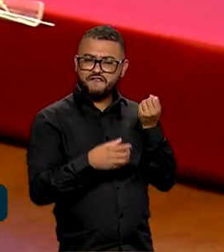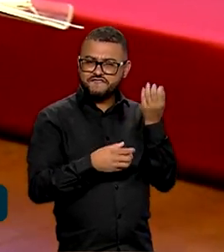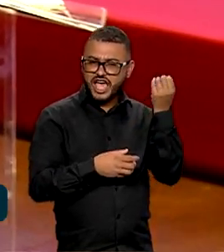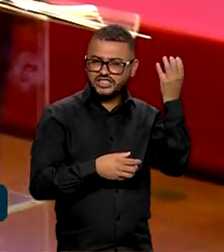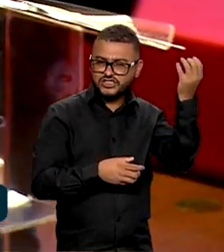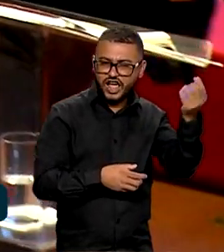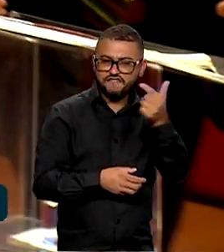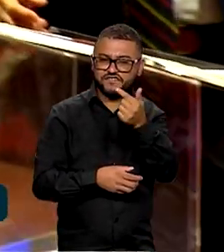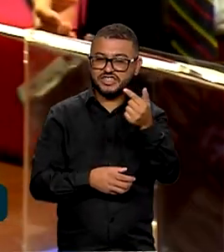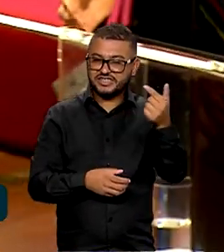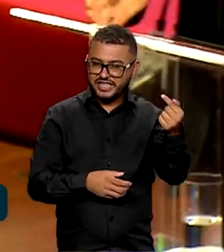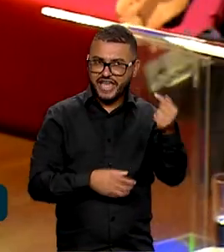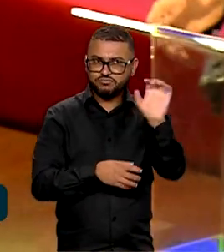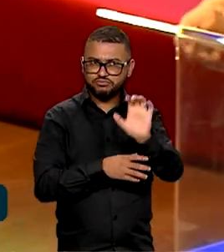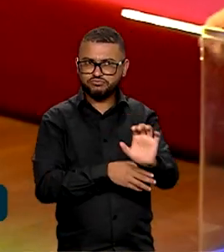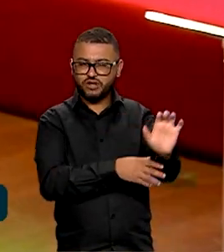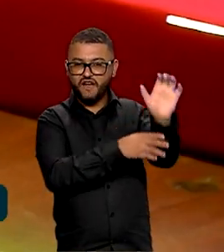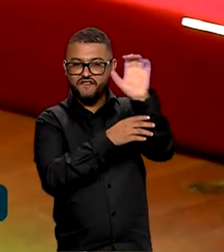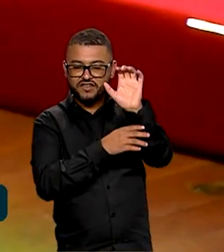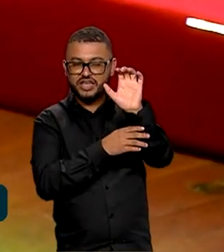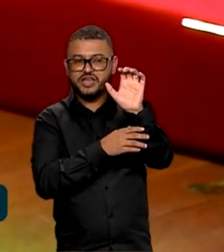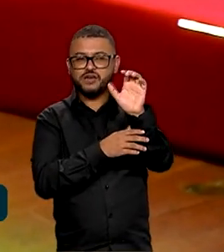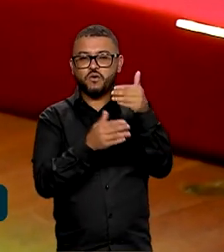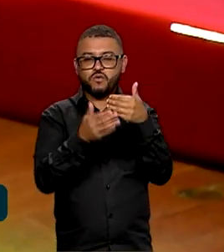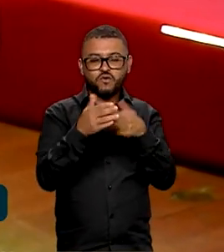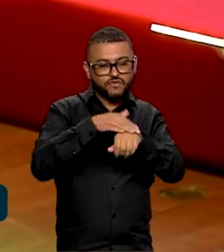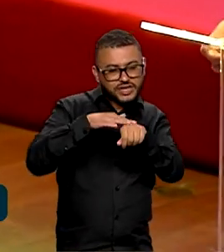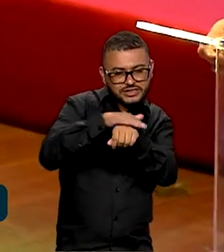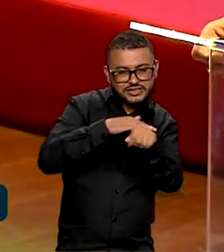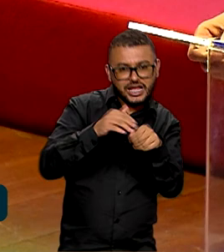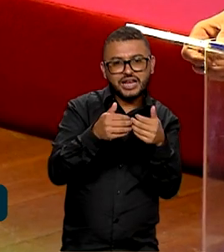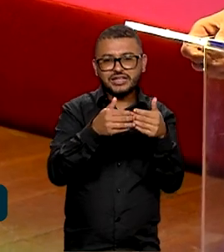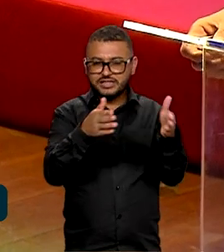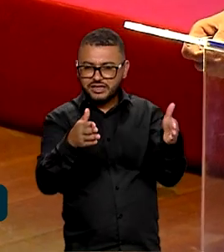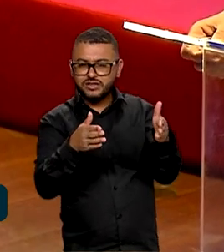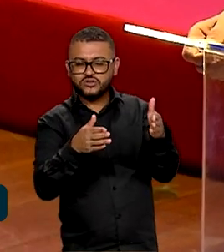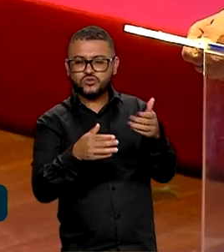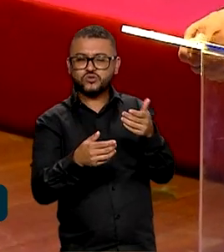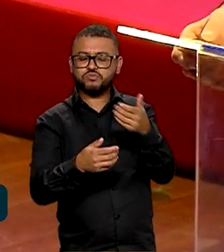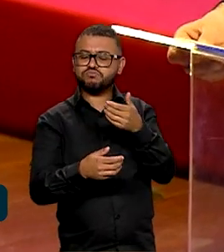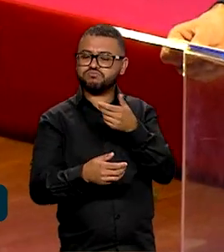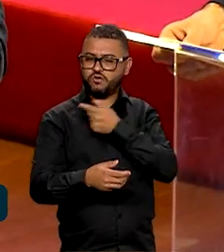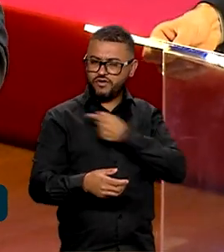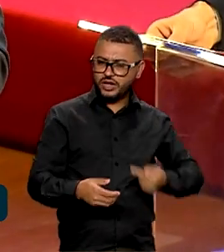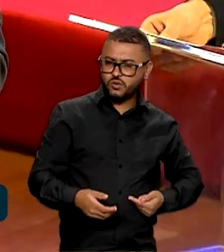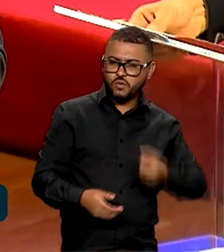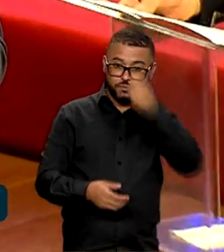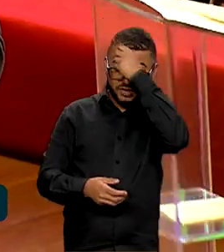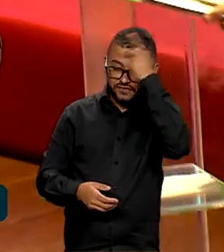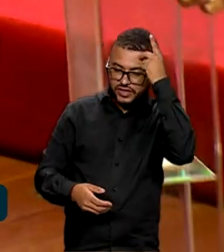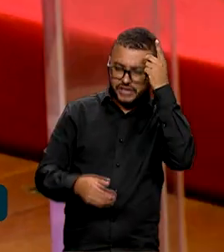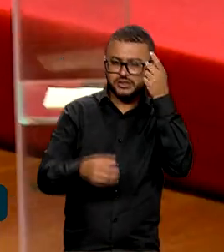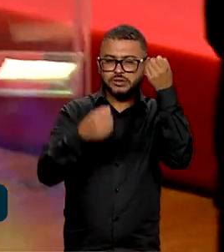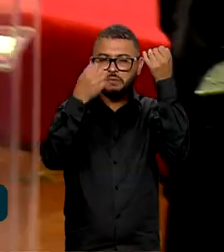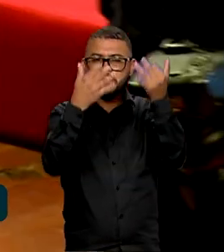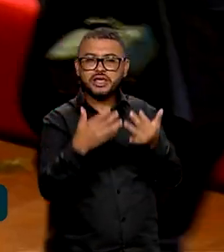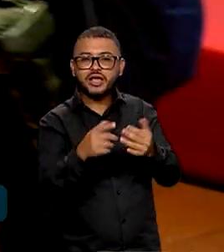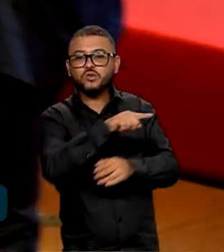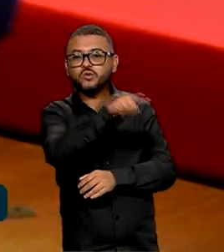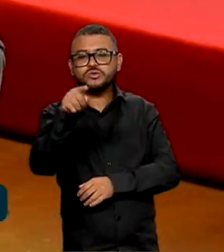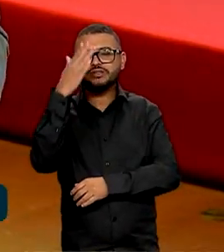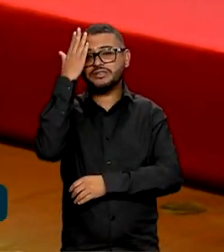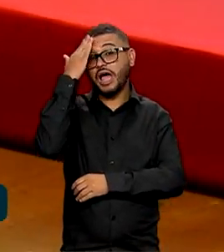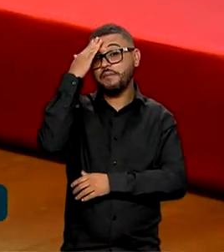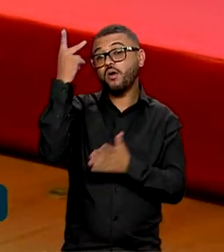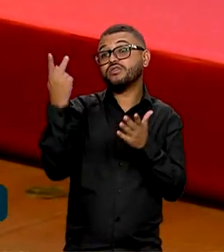estados e fazer lançamento com governadores e com prefeitos, para que todo mundo saiba o que vai acontecer.